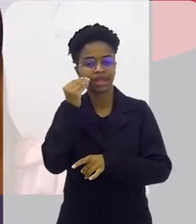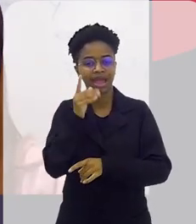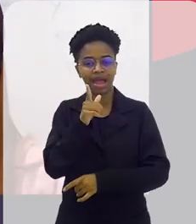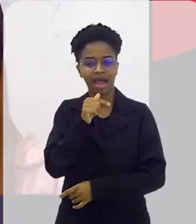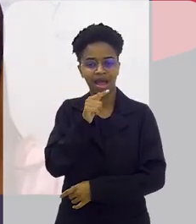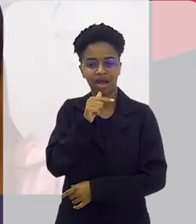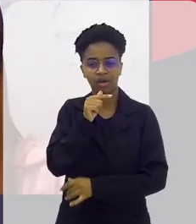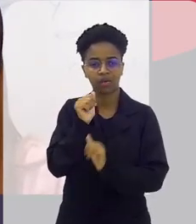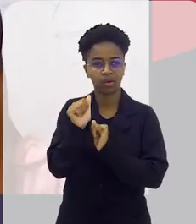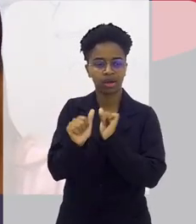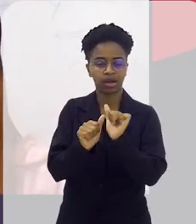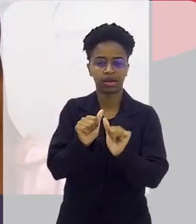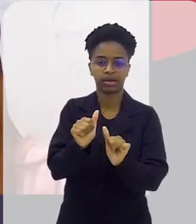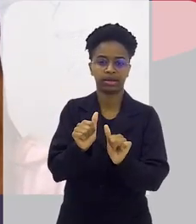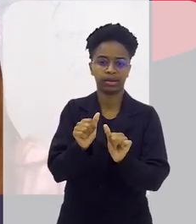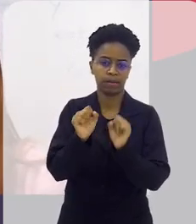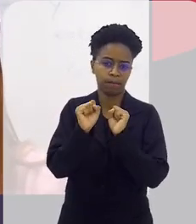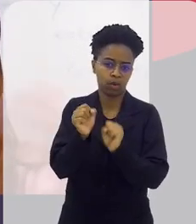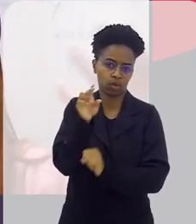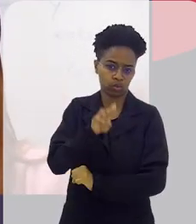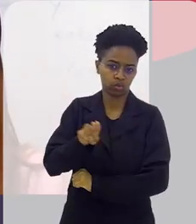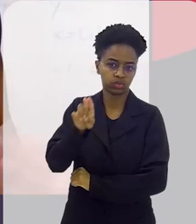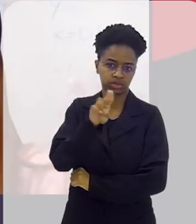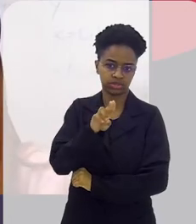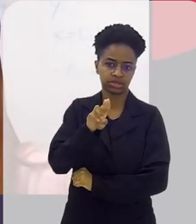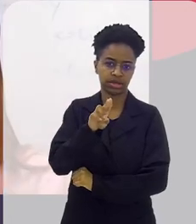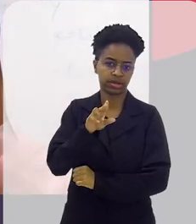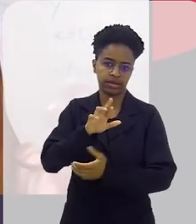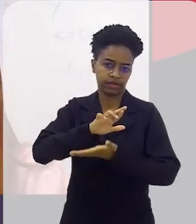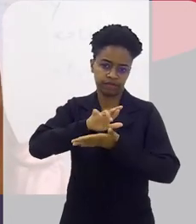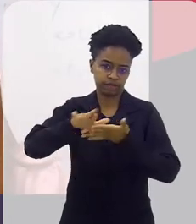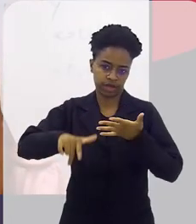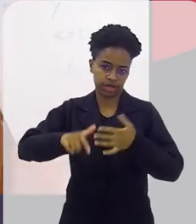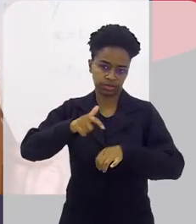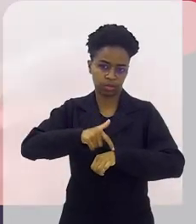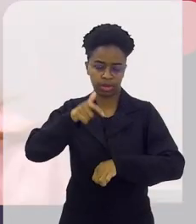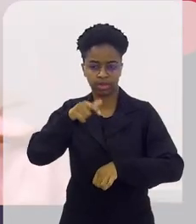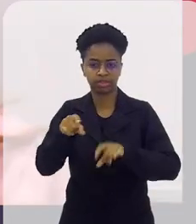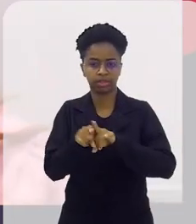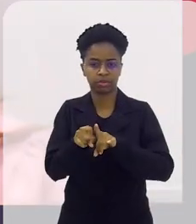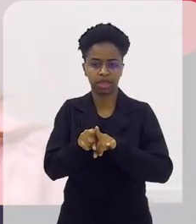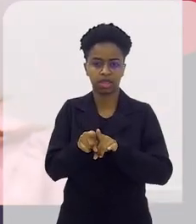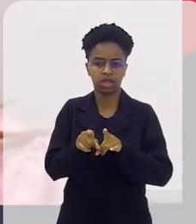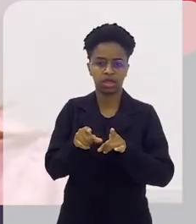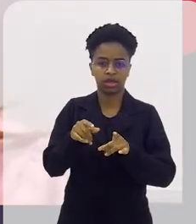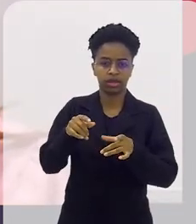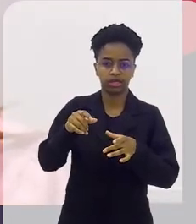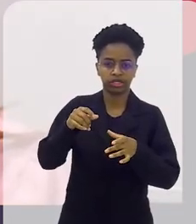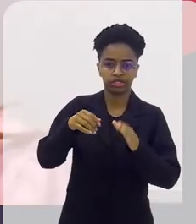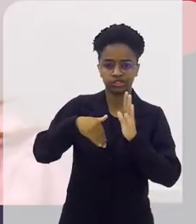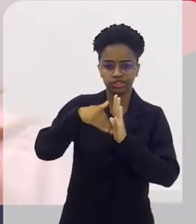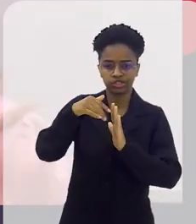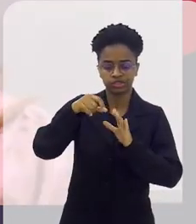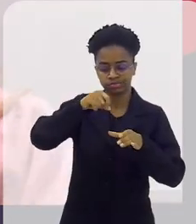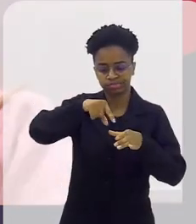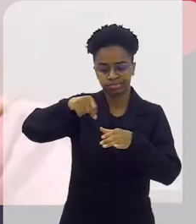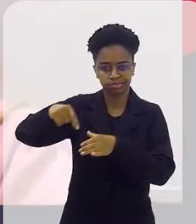água mais... Poder usar ela, né? Em mais de um ciclo, corantes mais